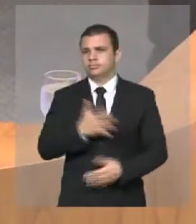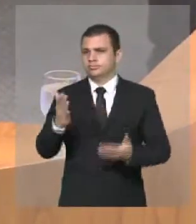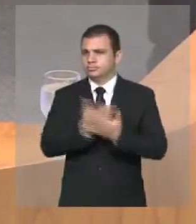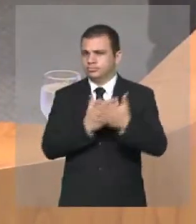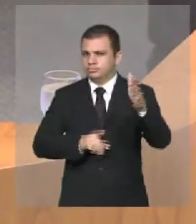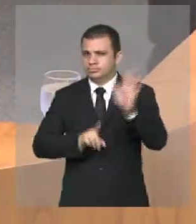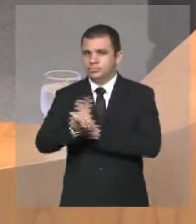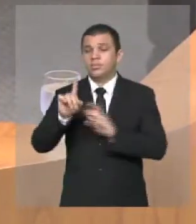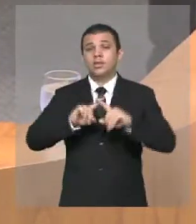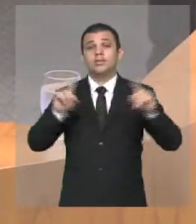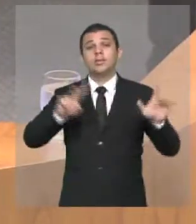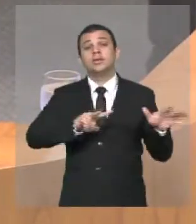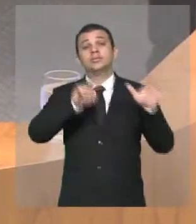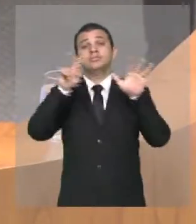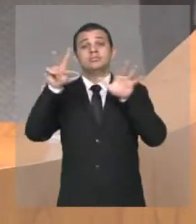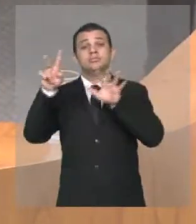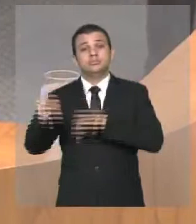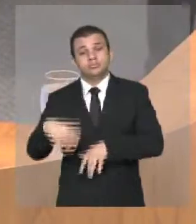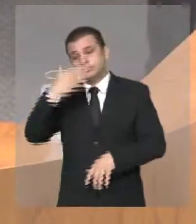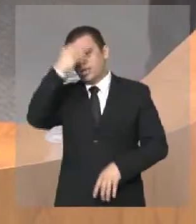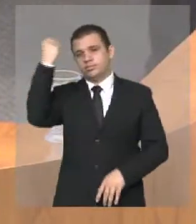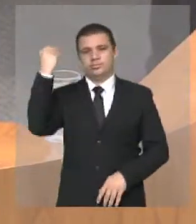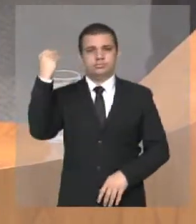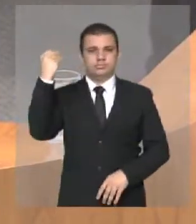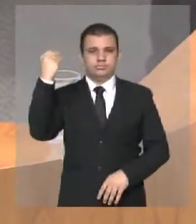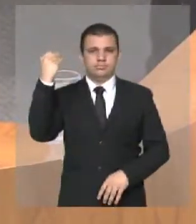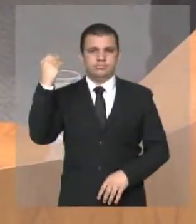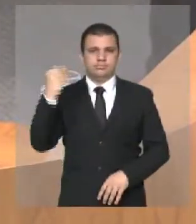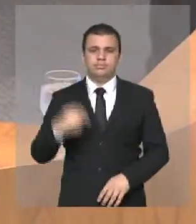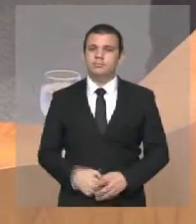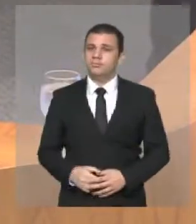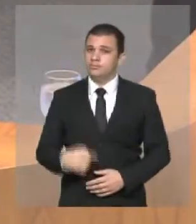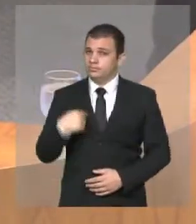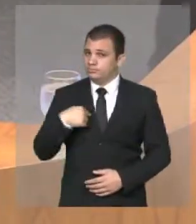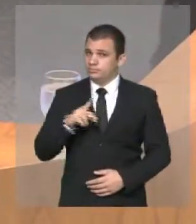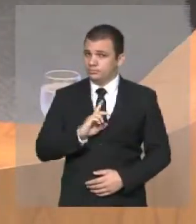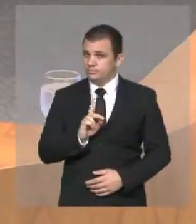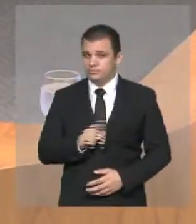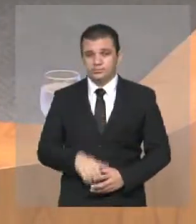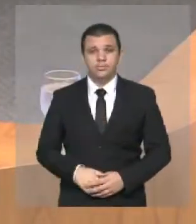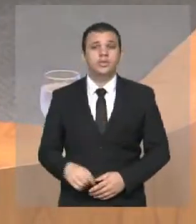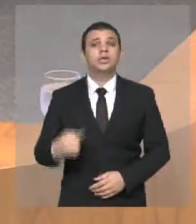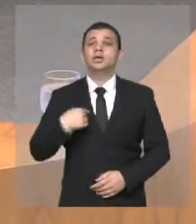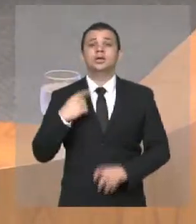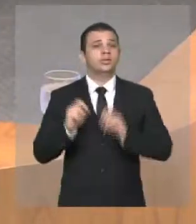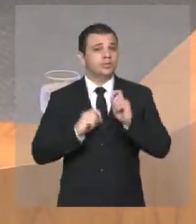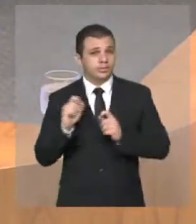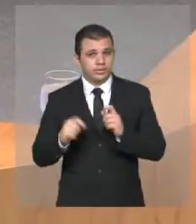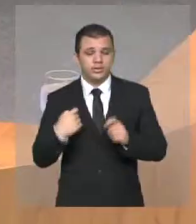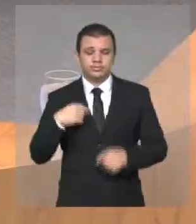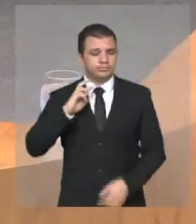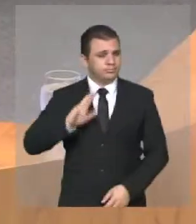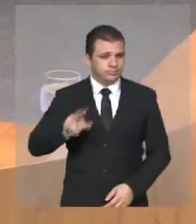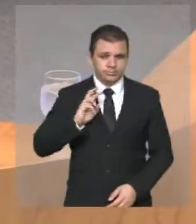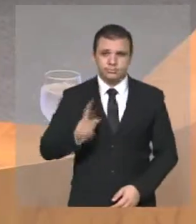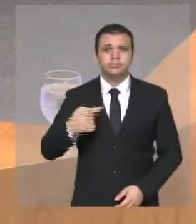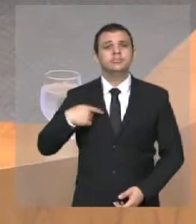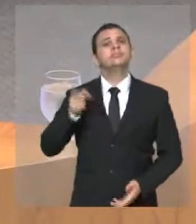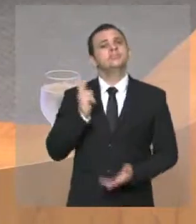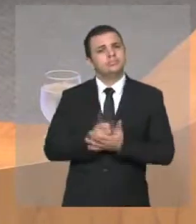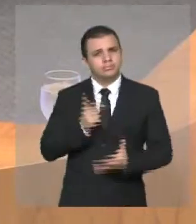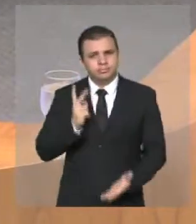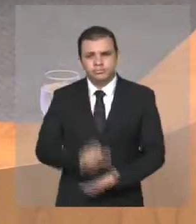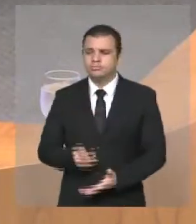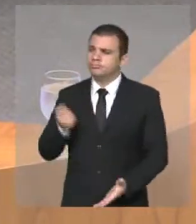dia, na outra semana já esquecem. Não é o caso do deputado Hélito. O deputado Hélito exige o esclarecimento